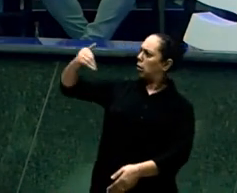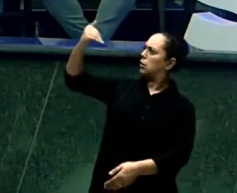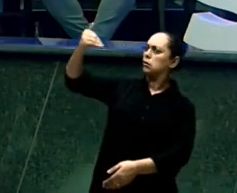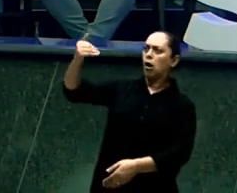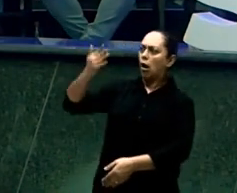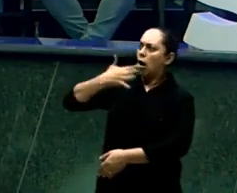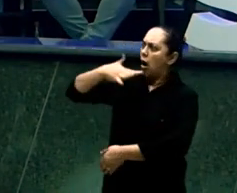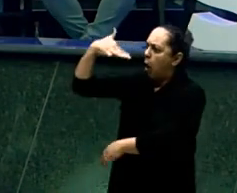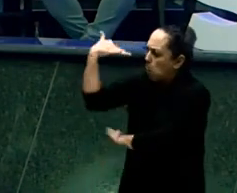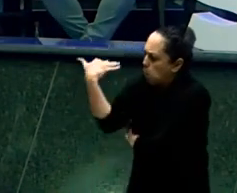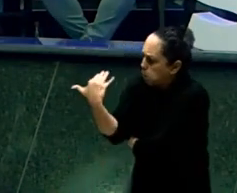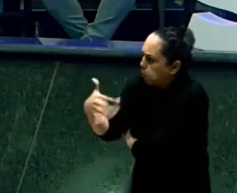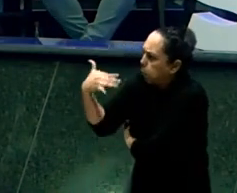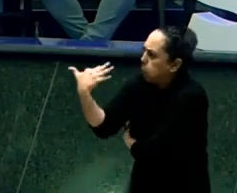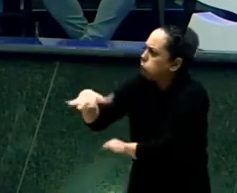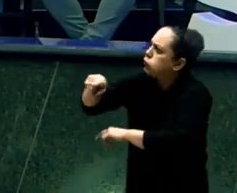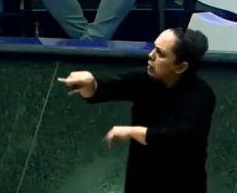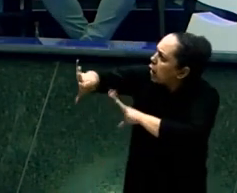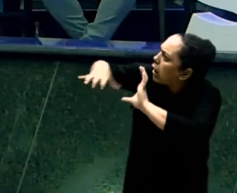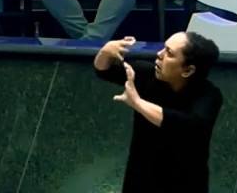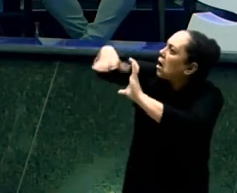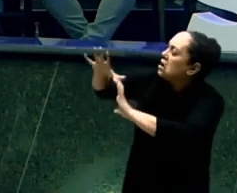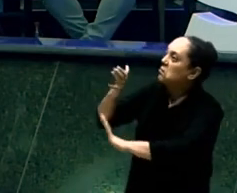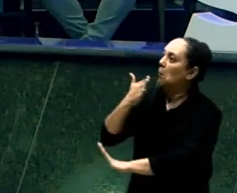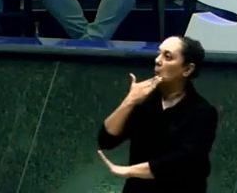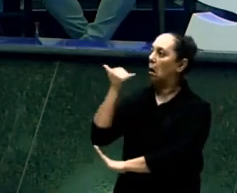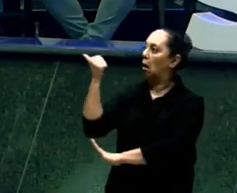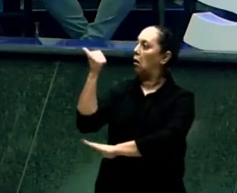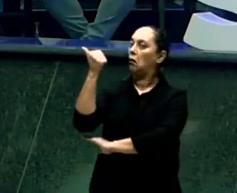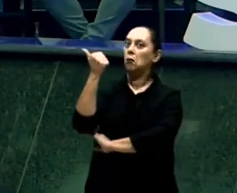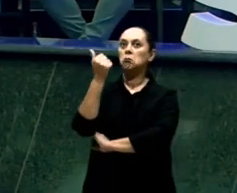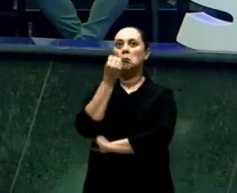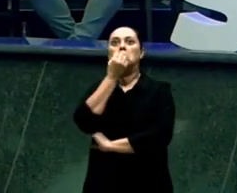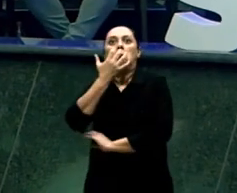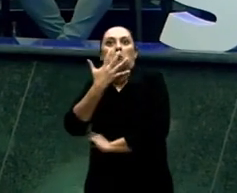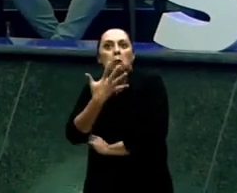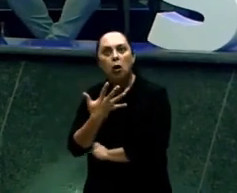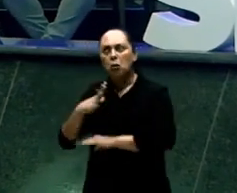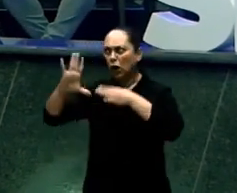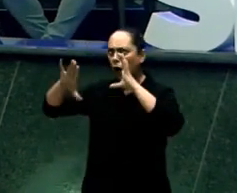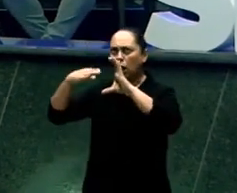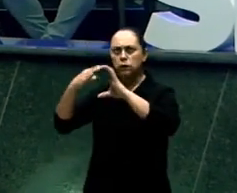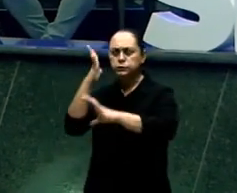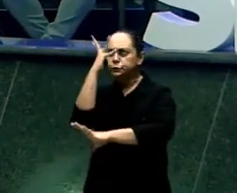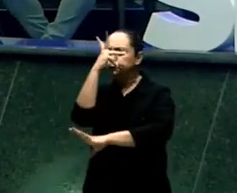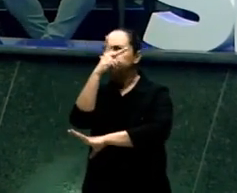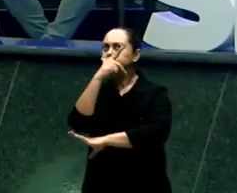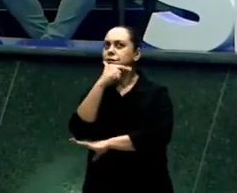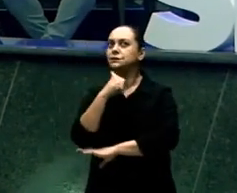Fica encantado Com os elogios E a gente Se torna amigo Por causa Dos elogios Já viu?